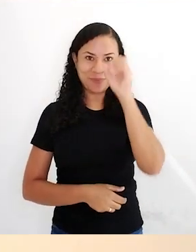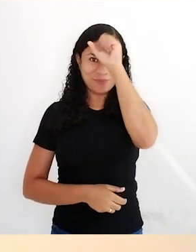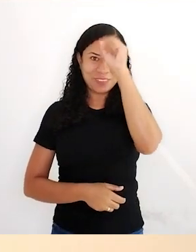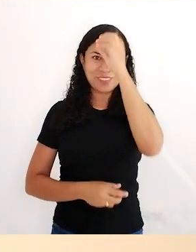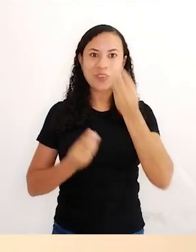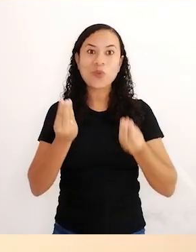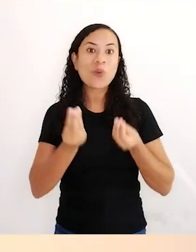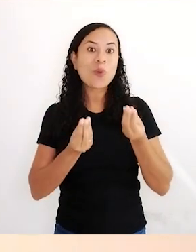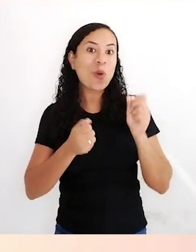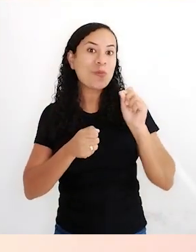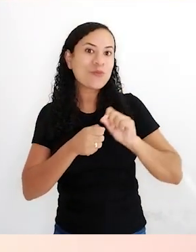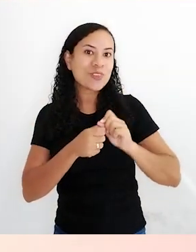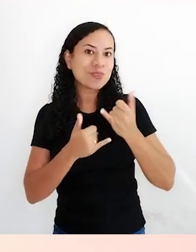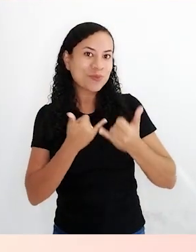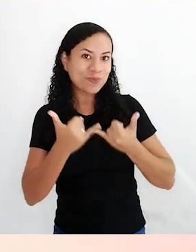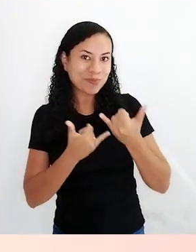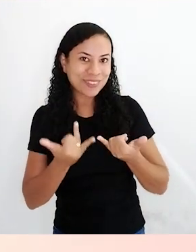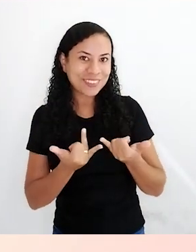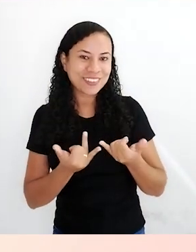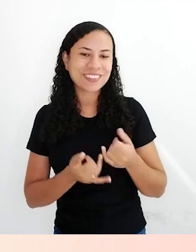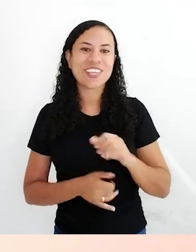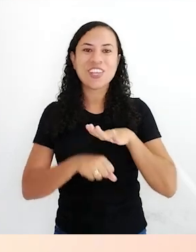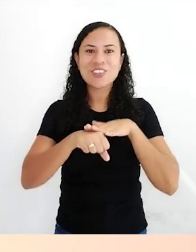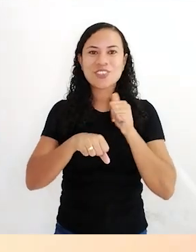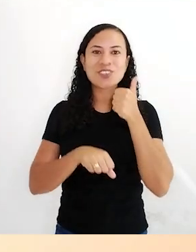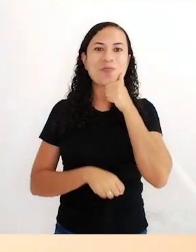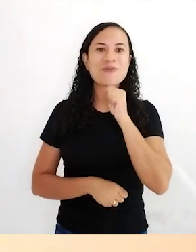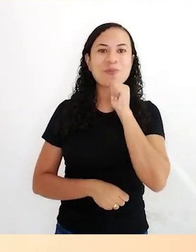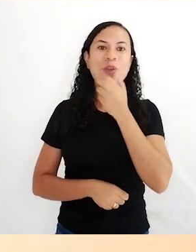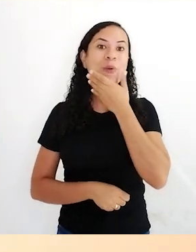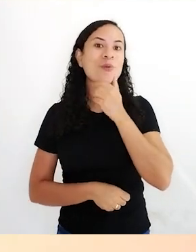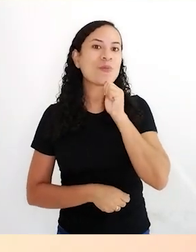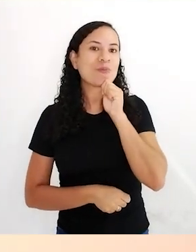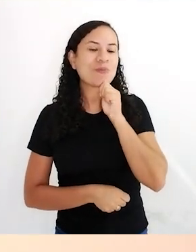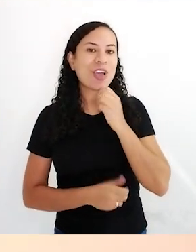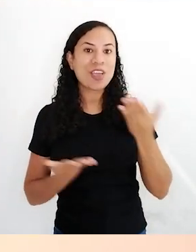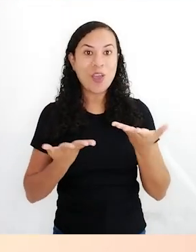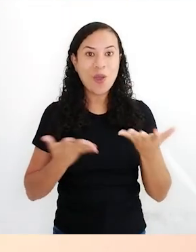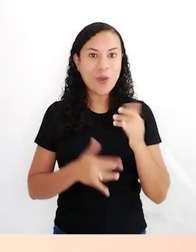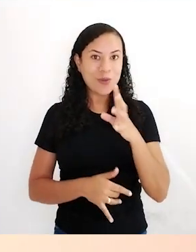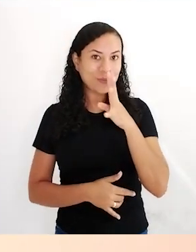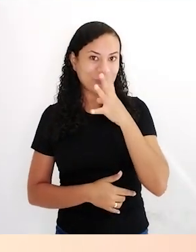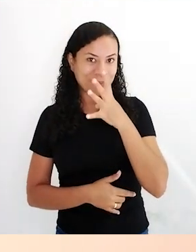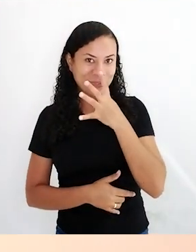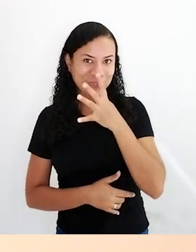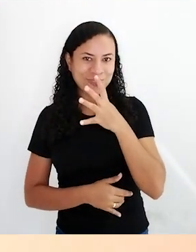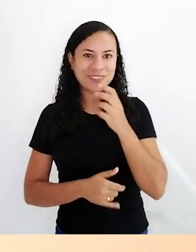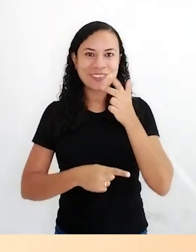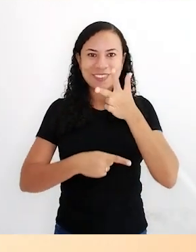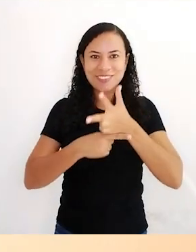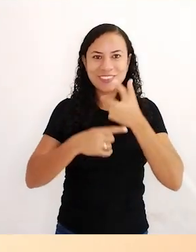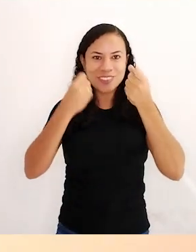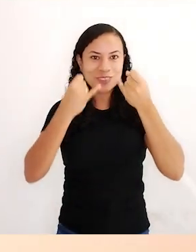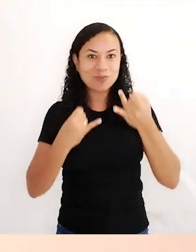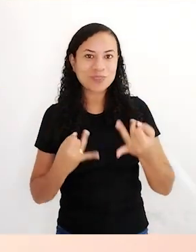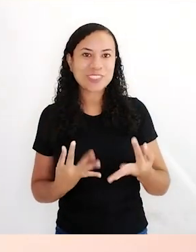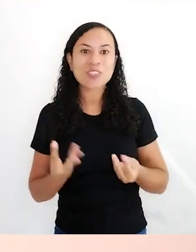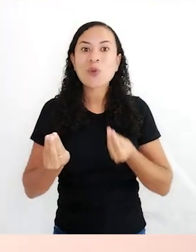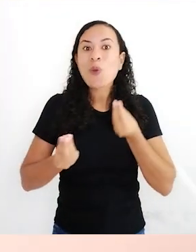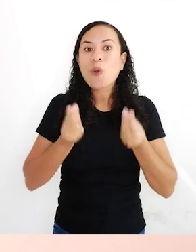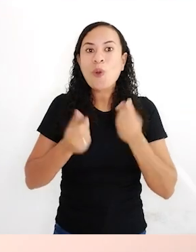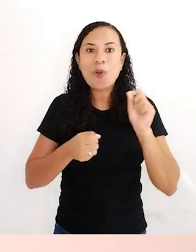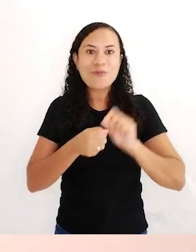aprender a fazer um bilboquê? Chama a mamãe ou papai e vamos assistir juntos a um tutorial de como